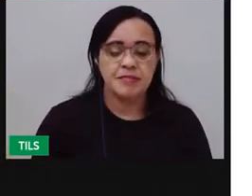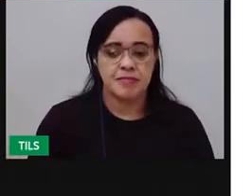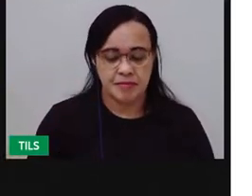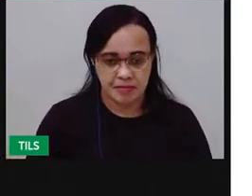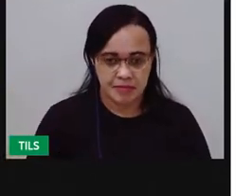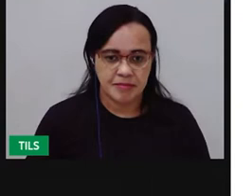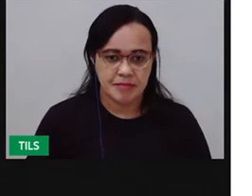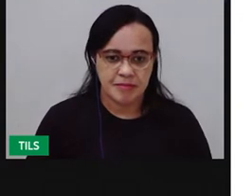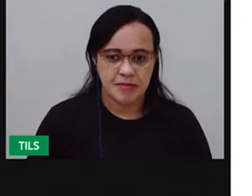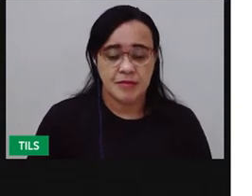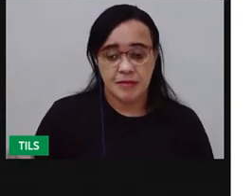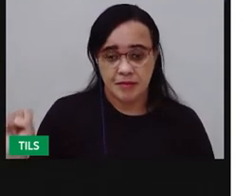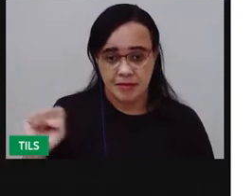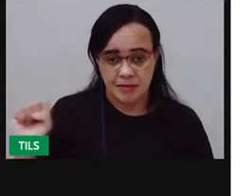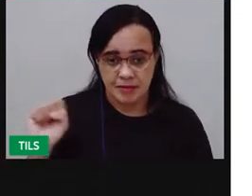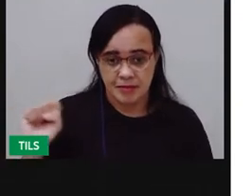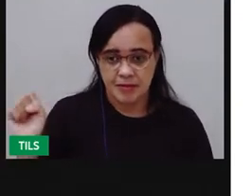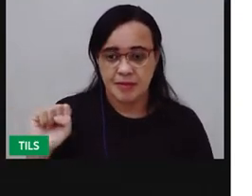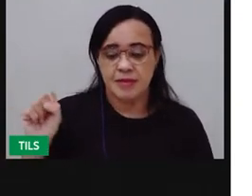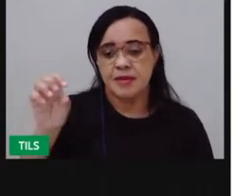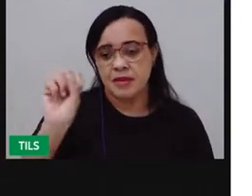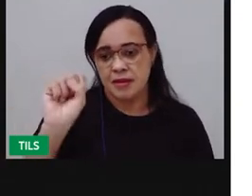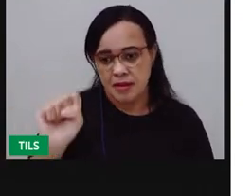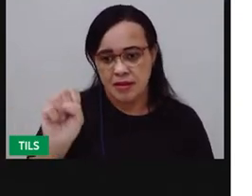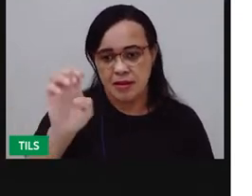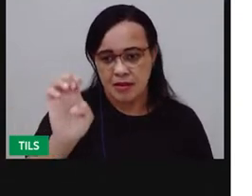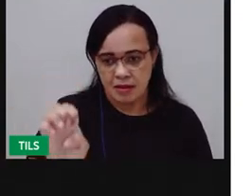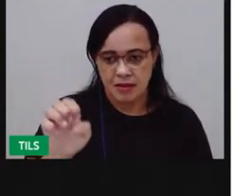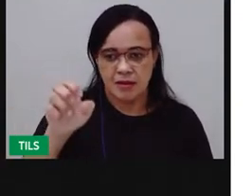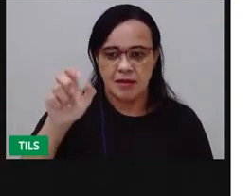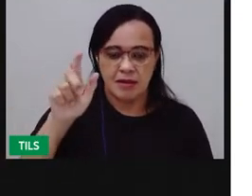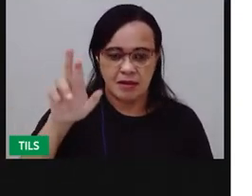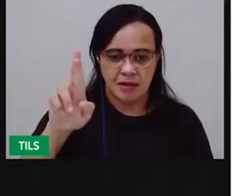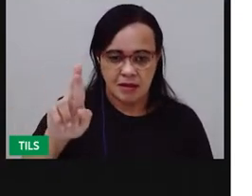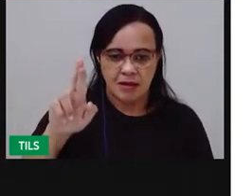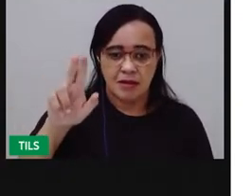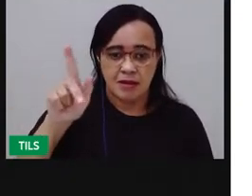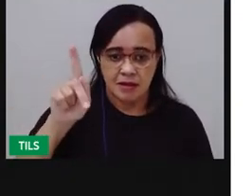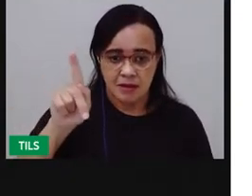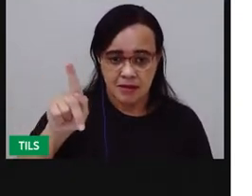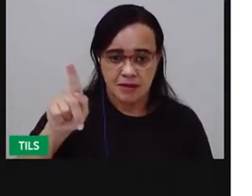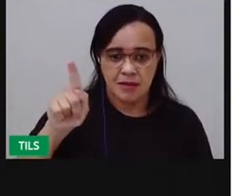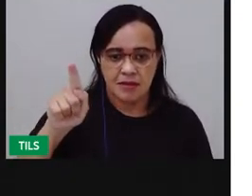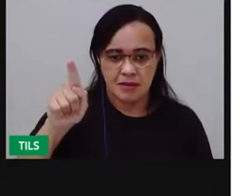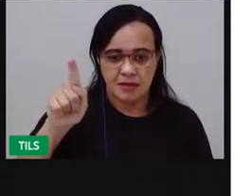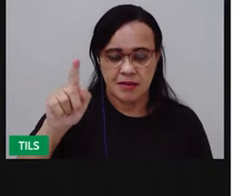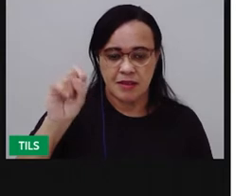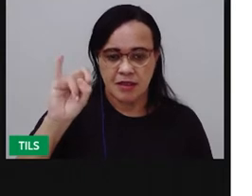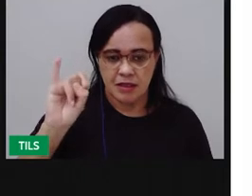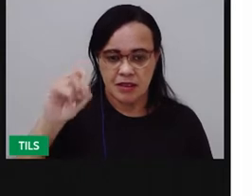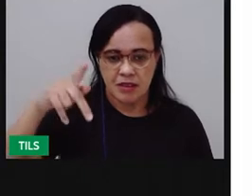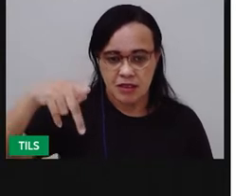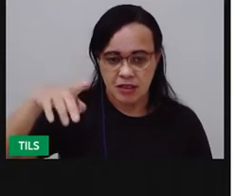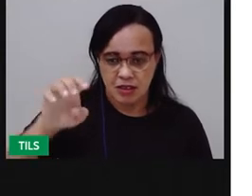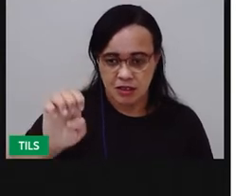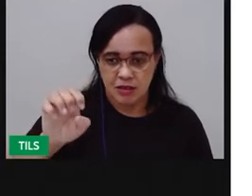O estado de Sergipe, que a sigla será SE.